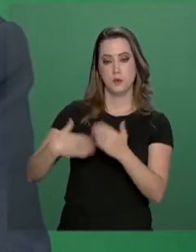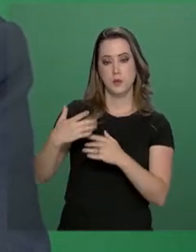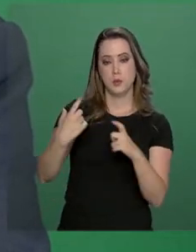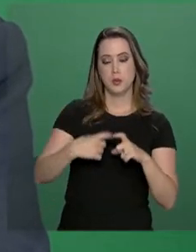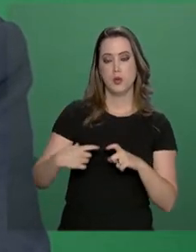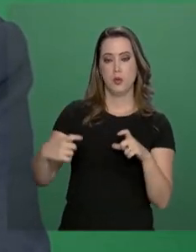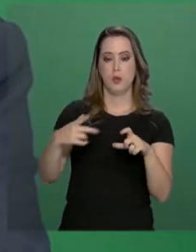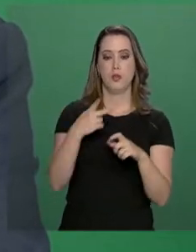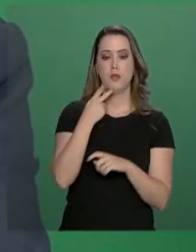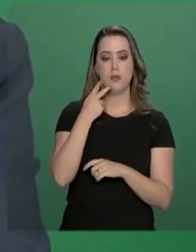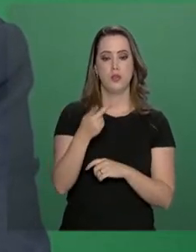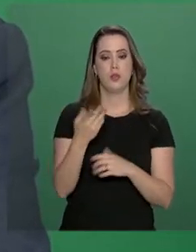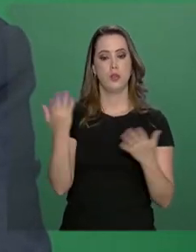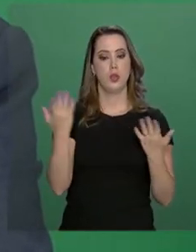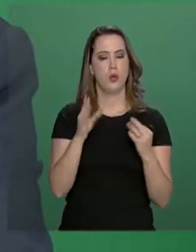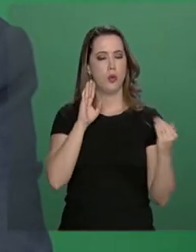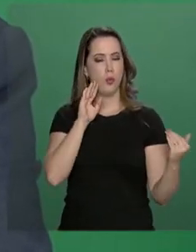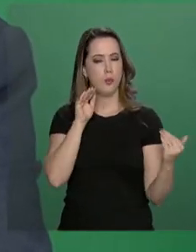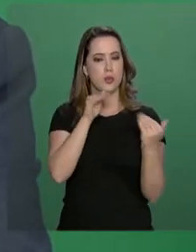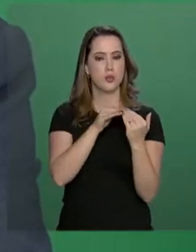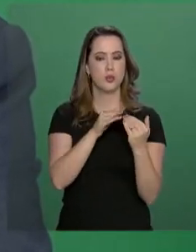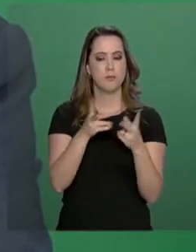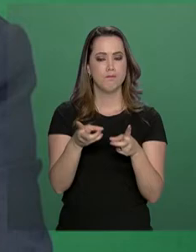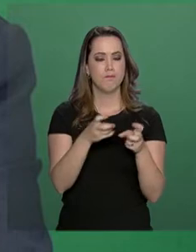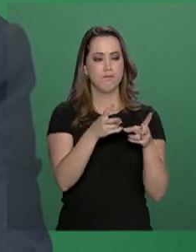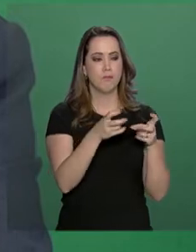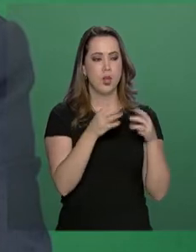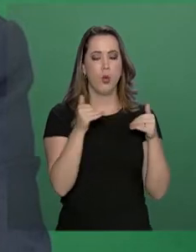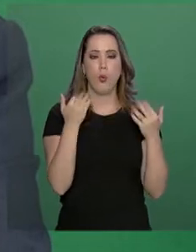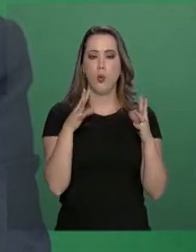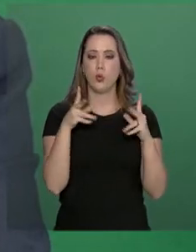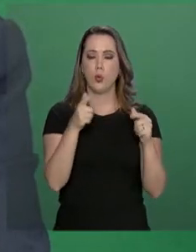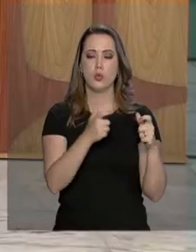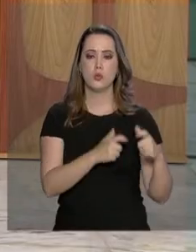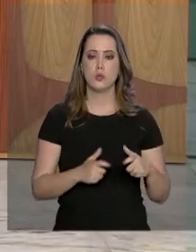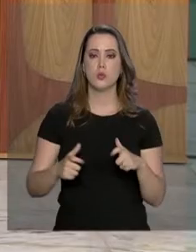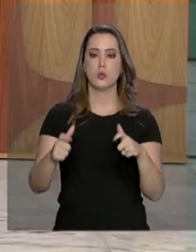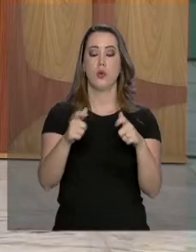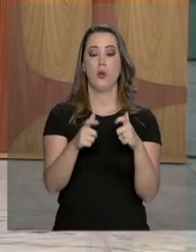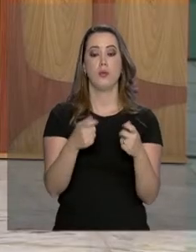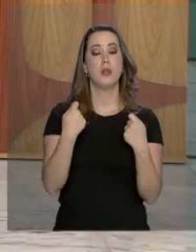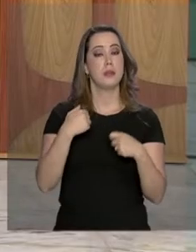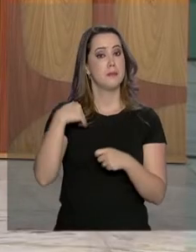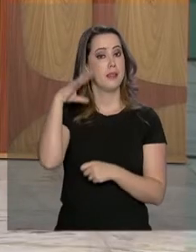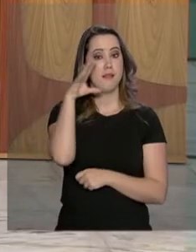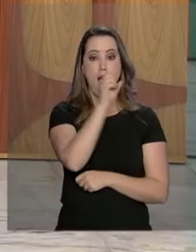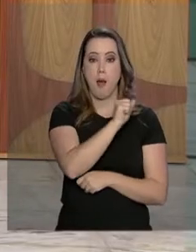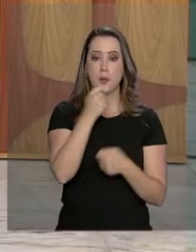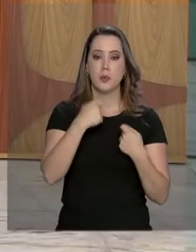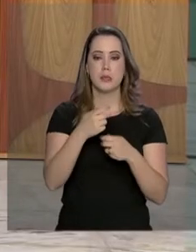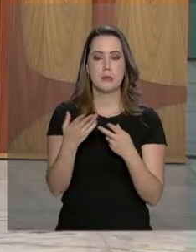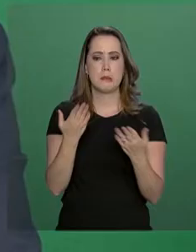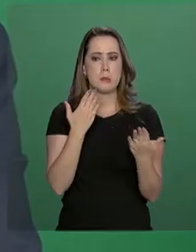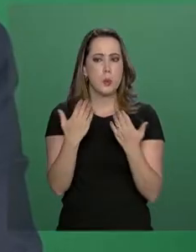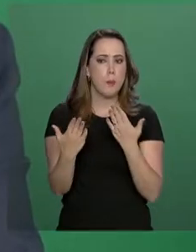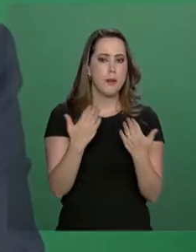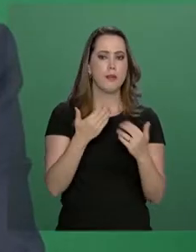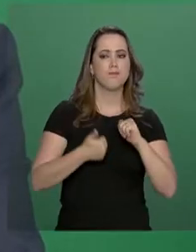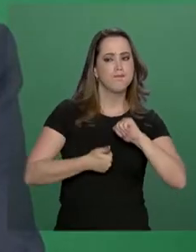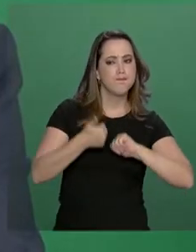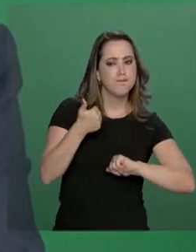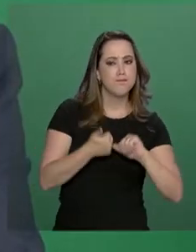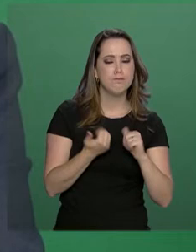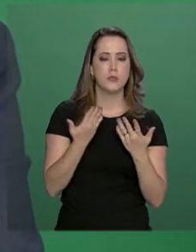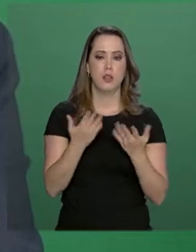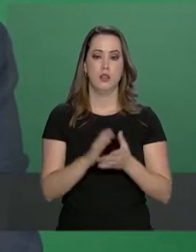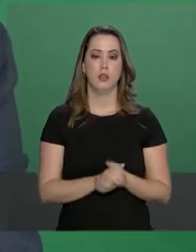afirmou que o objetivo agora é fazer um raio-x de todas essas barragens o mais rápido possível. Precisamos